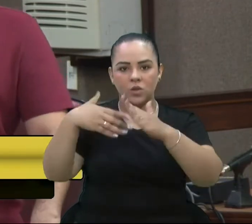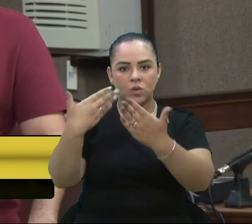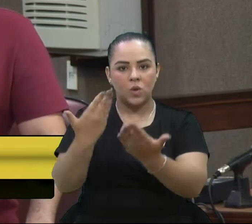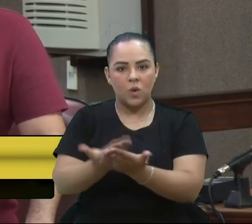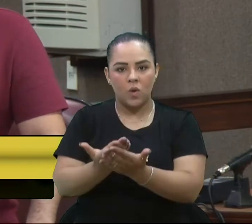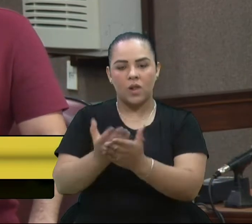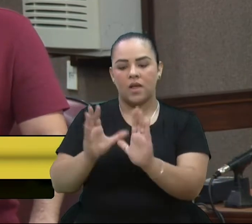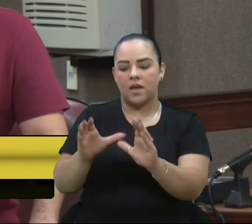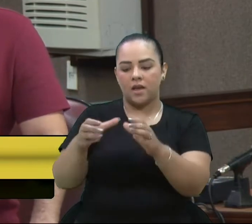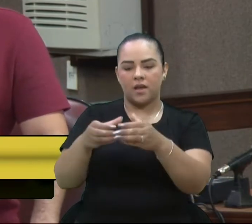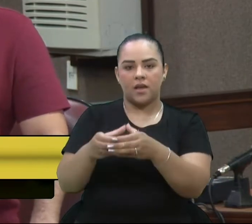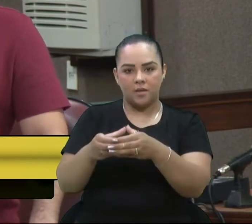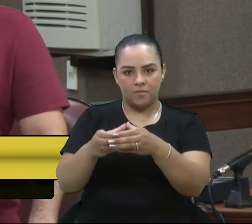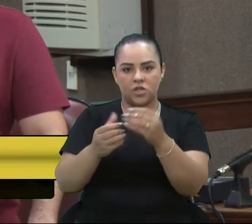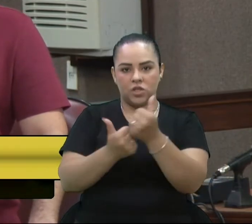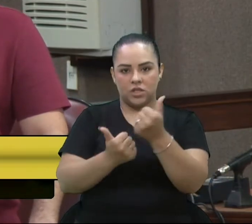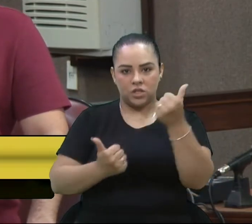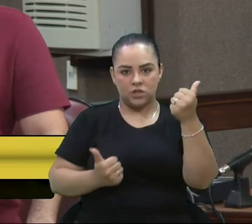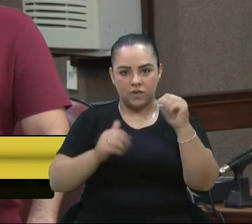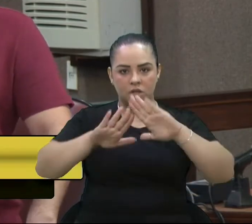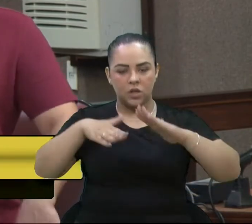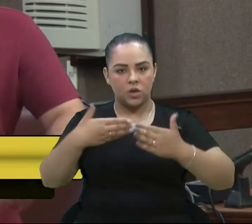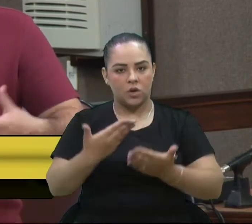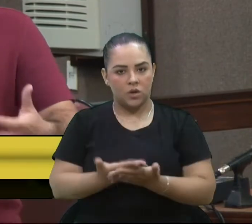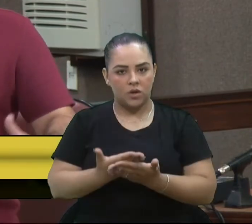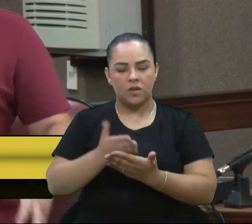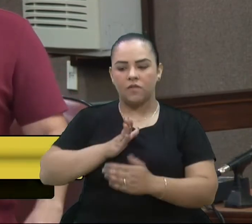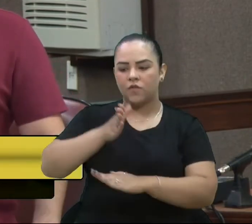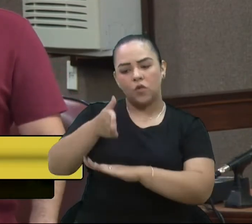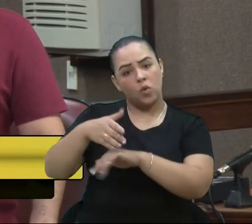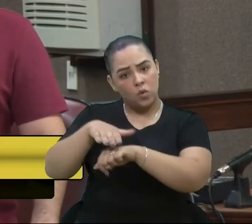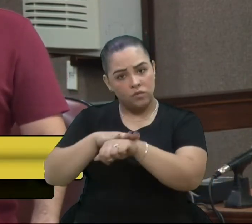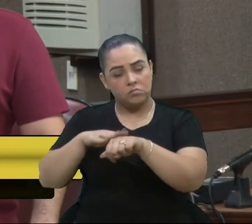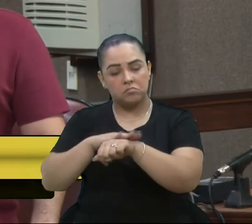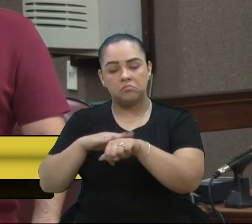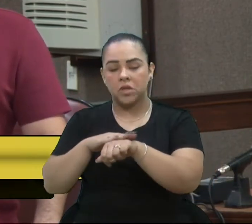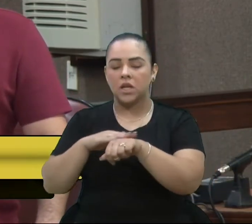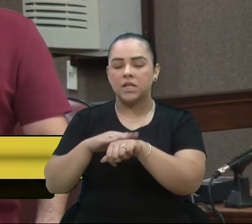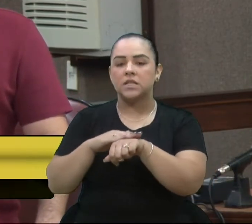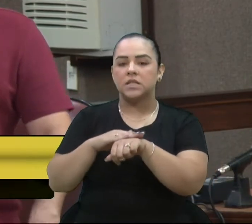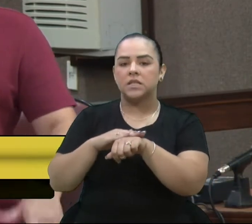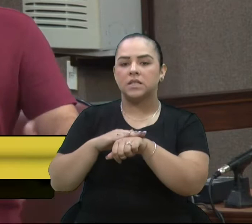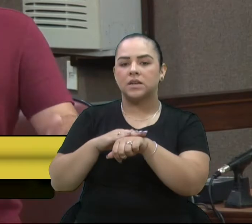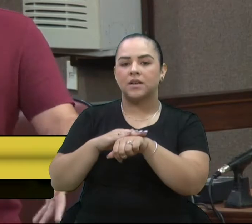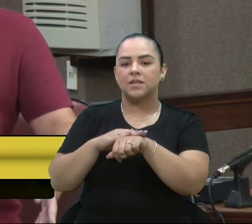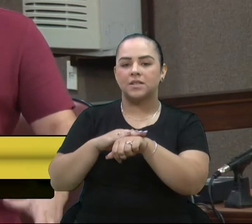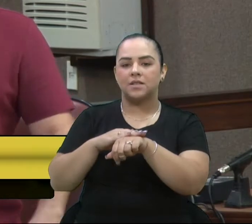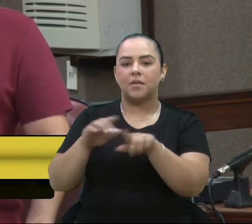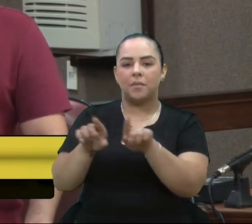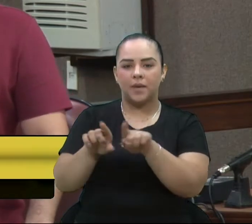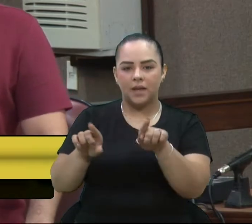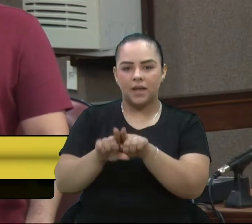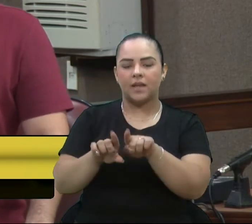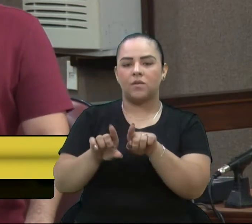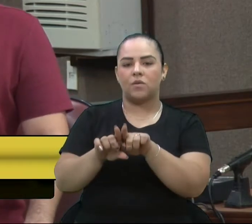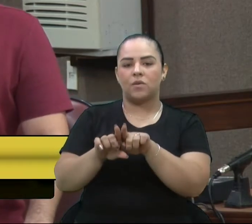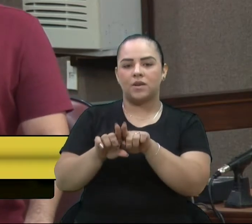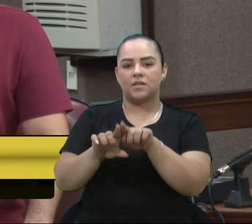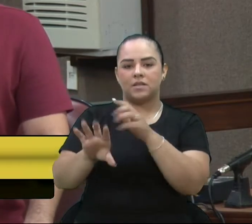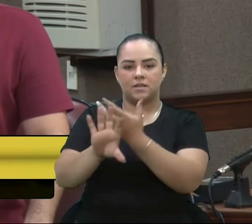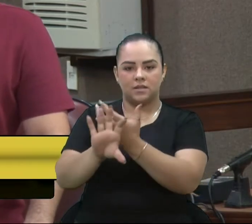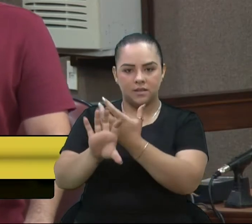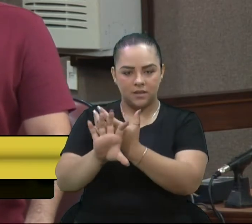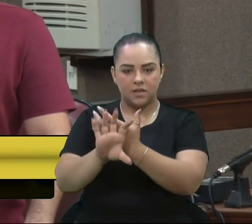equipe diretiva da escola. Esteve lá, teve uma conversa com a Secretaria Estadual de Educação, com a Secretaria Municipal também de